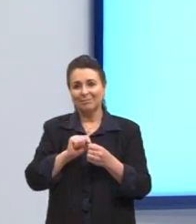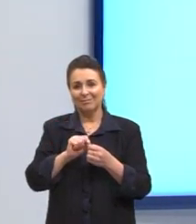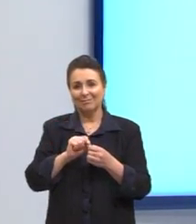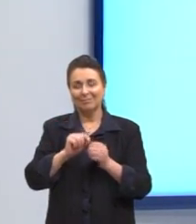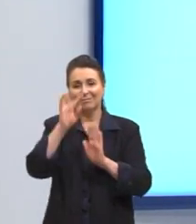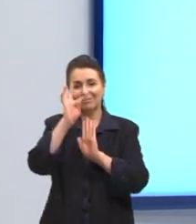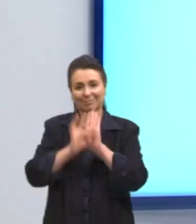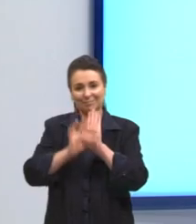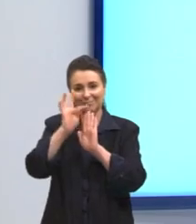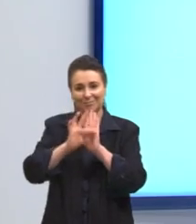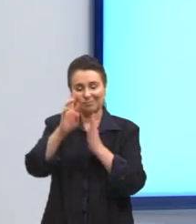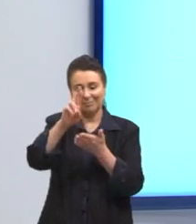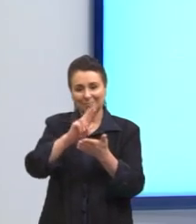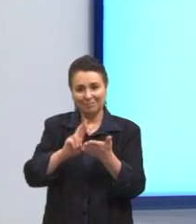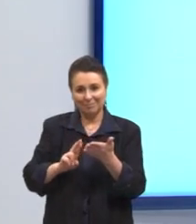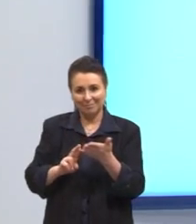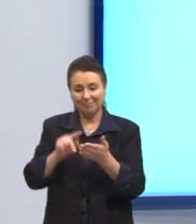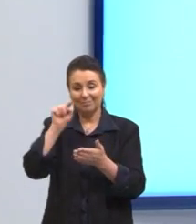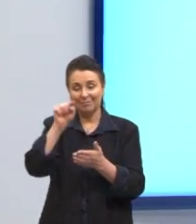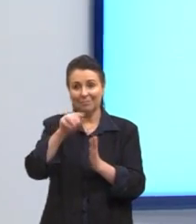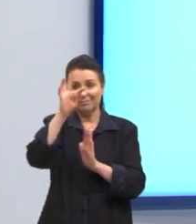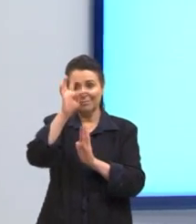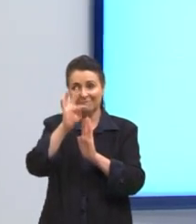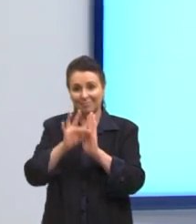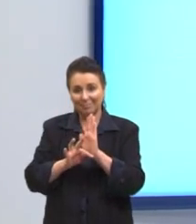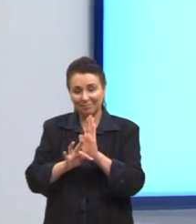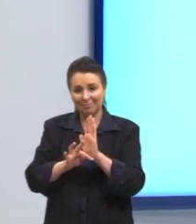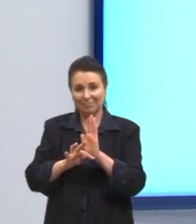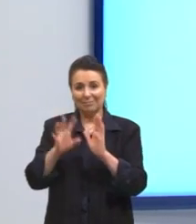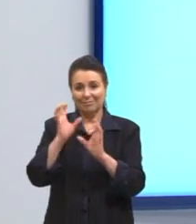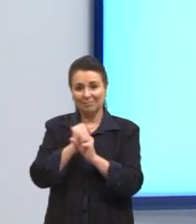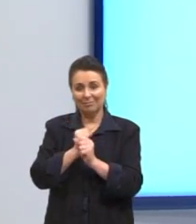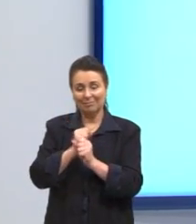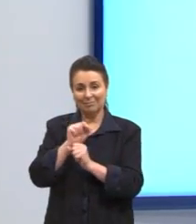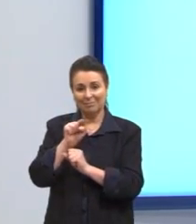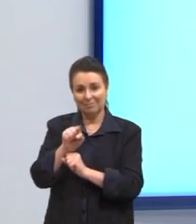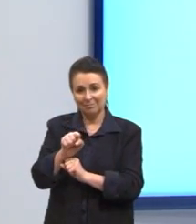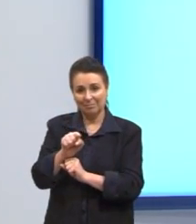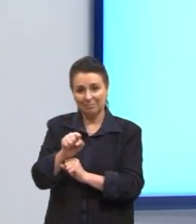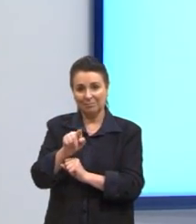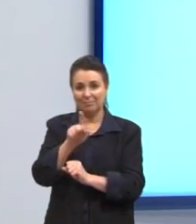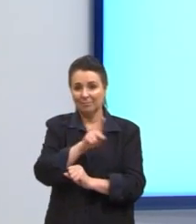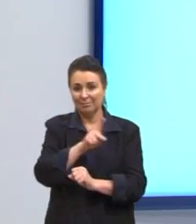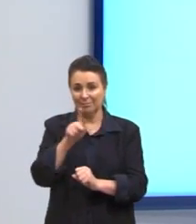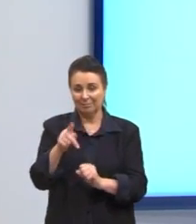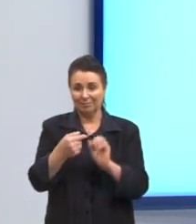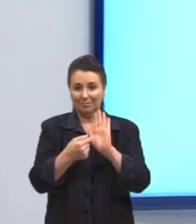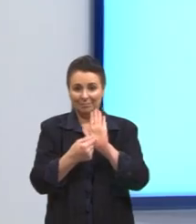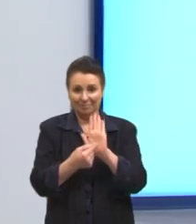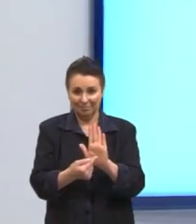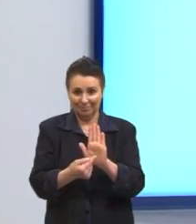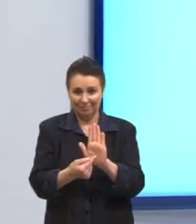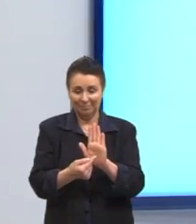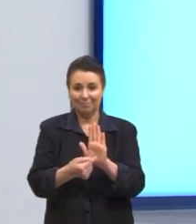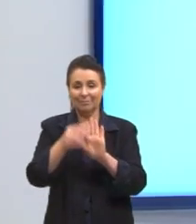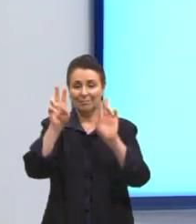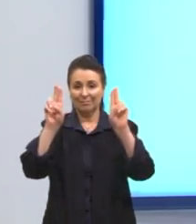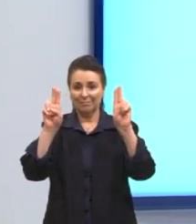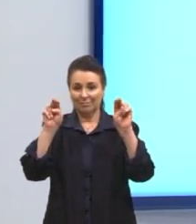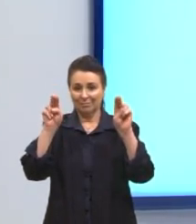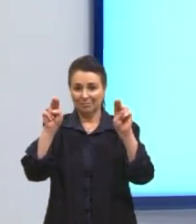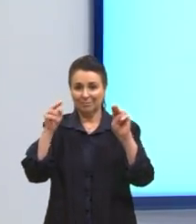para o texto da redação, para esse texto nota mil, que eu trouxe aqui para ti, cujo tema é